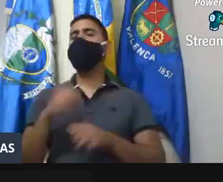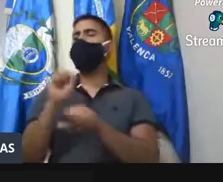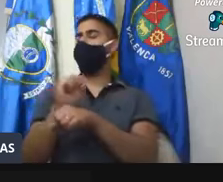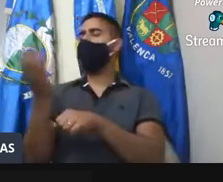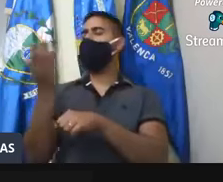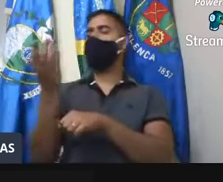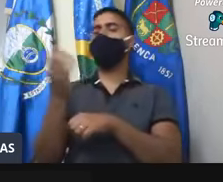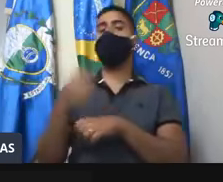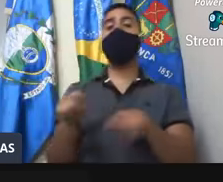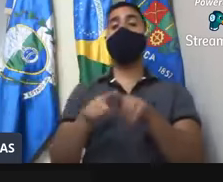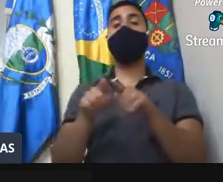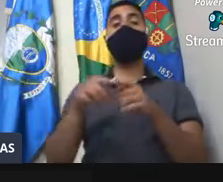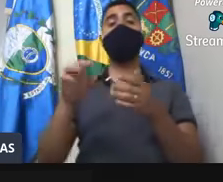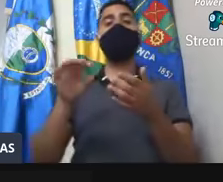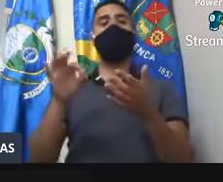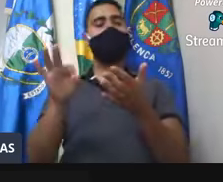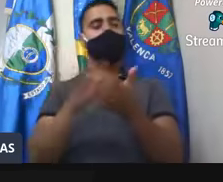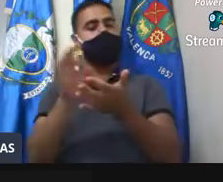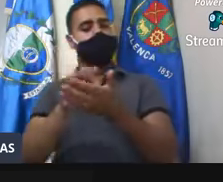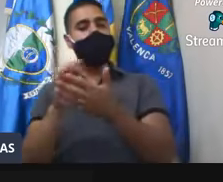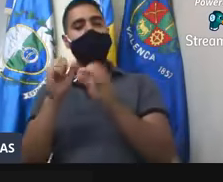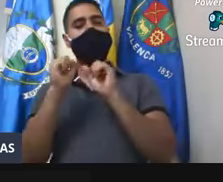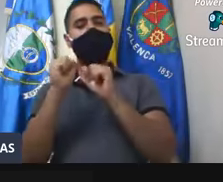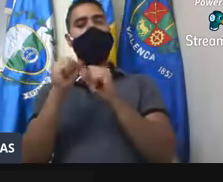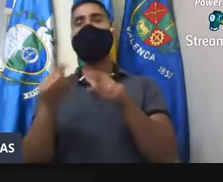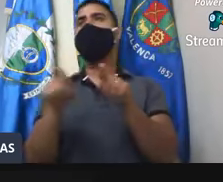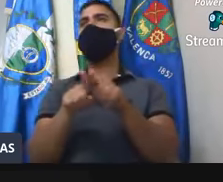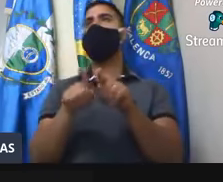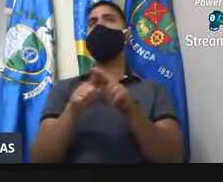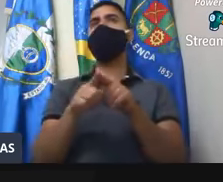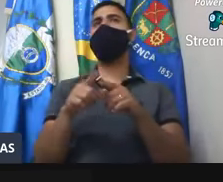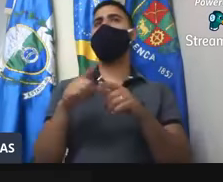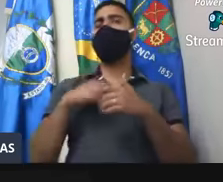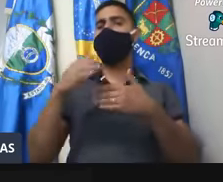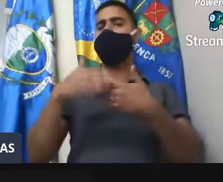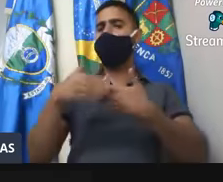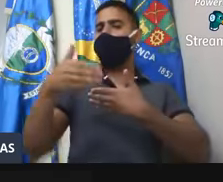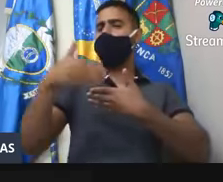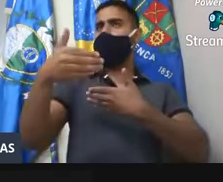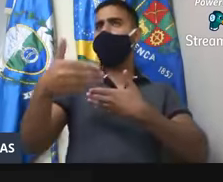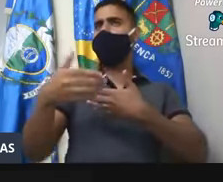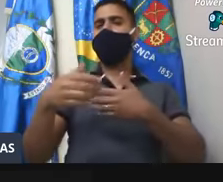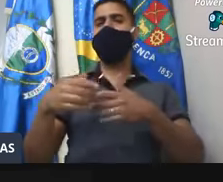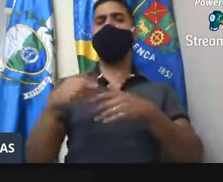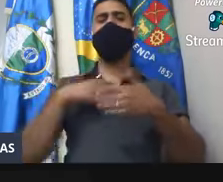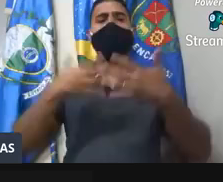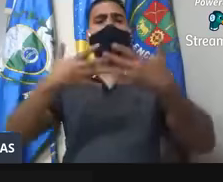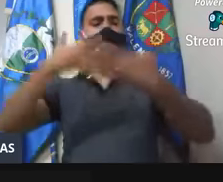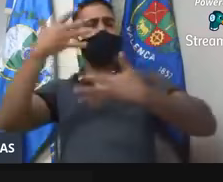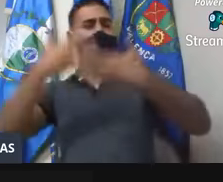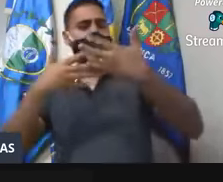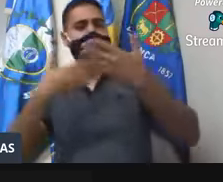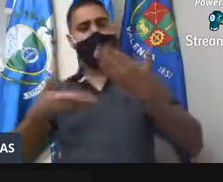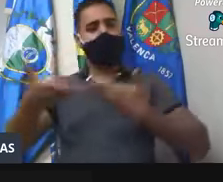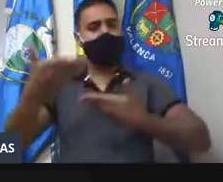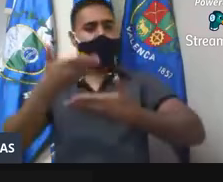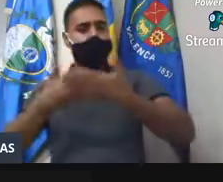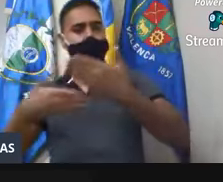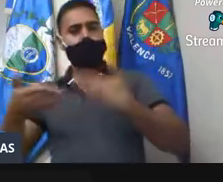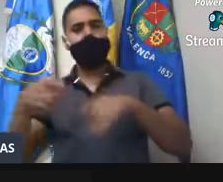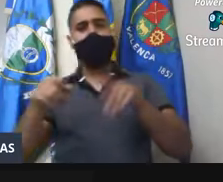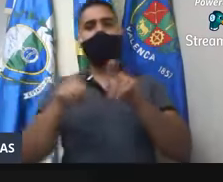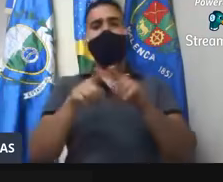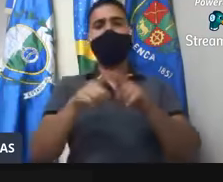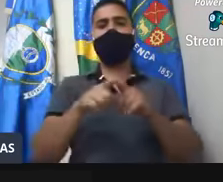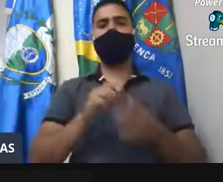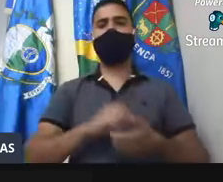dos colegas para que a gente possa dar mais um passo na transparência, na interatividade, na prestação de